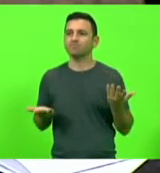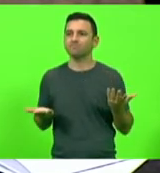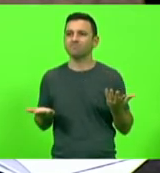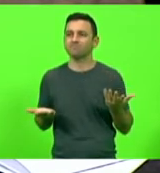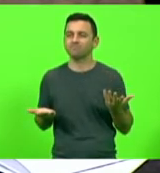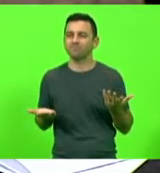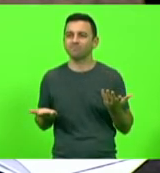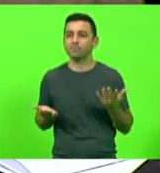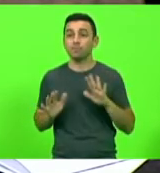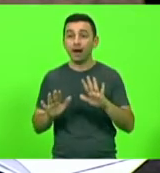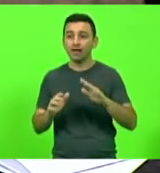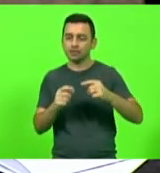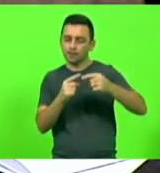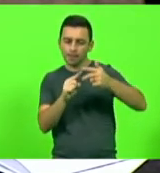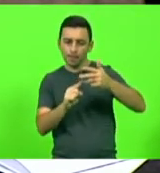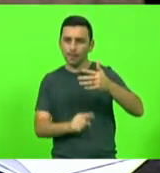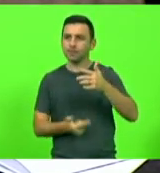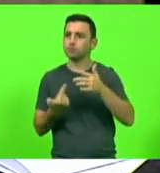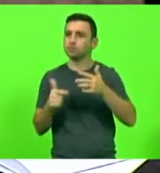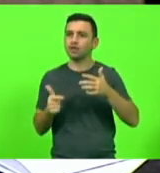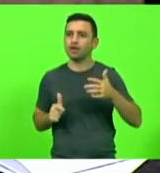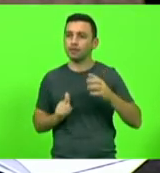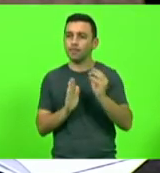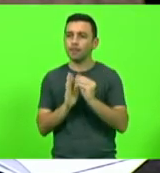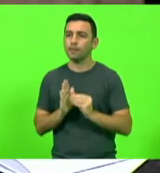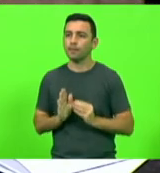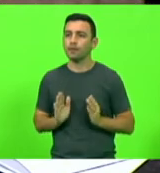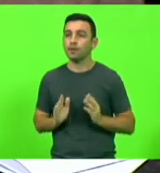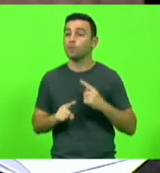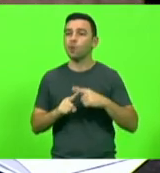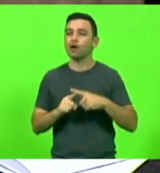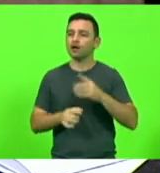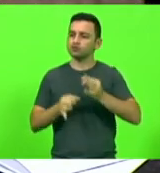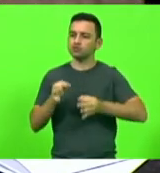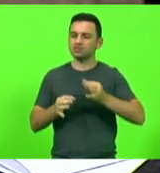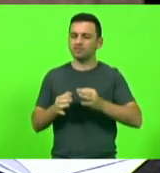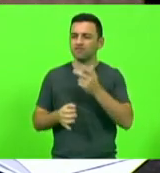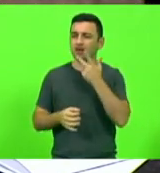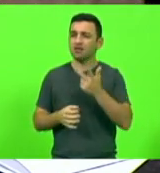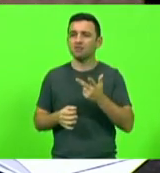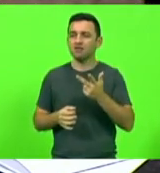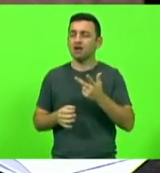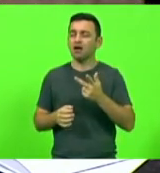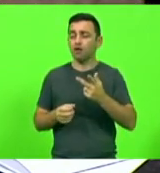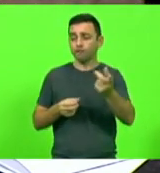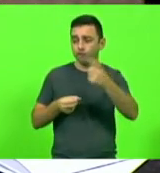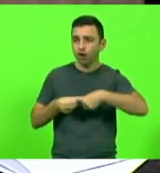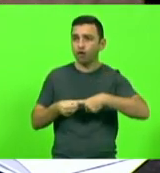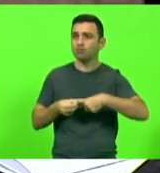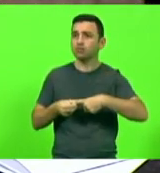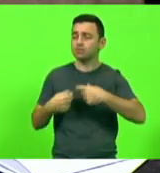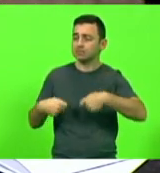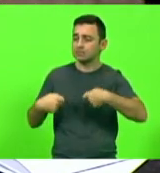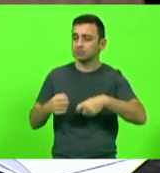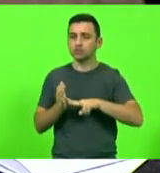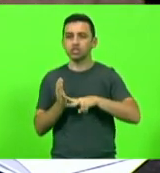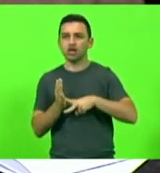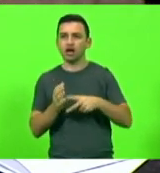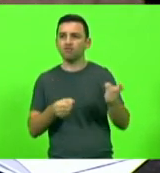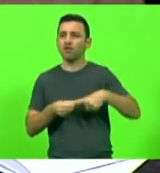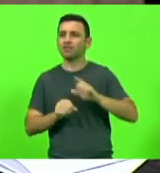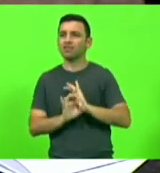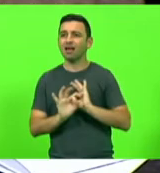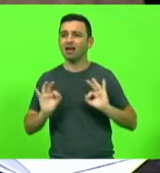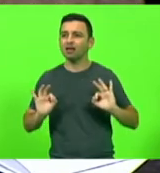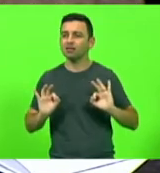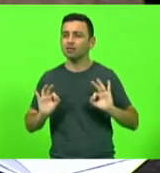requisito legal, porque a justiça declara ilegal, diz que você tem que voltar, mas o sindicato não volta e nada acontece.